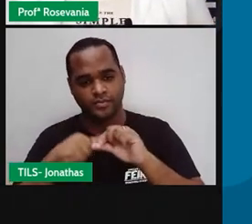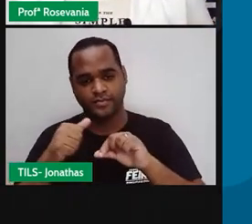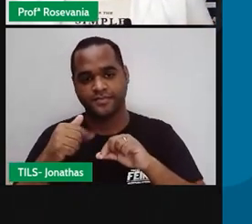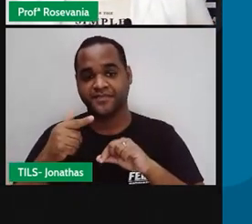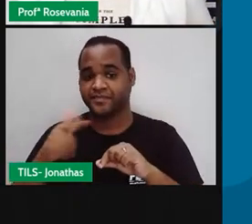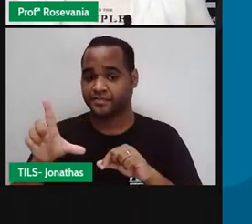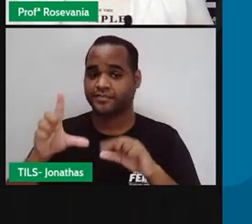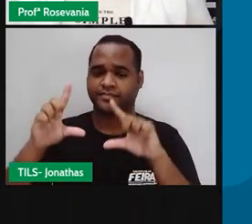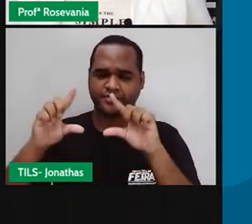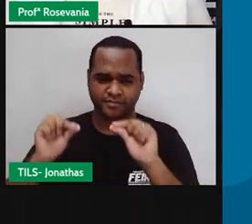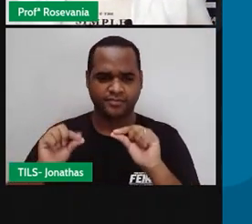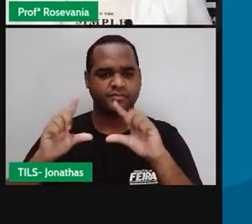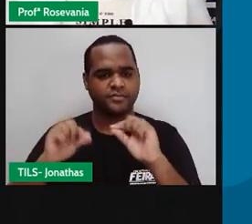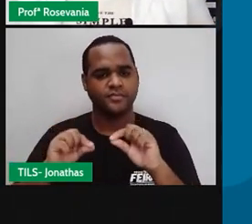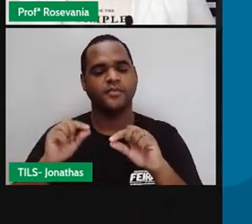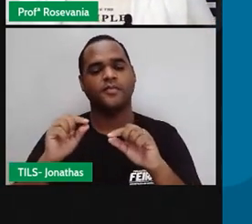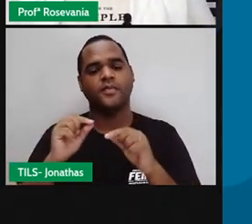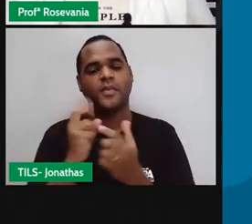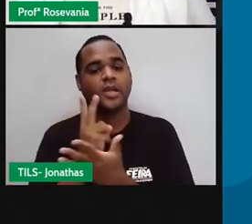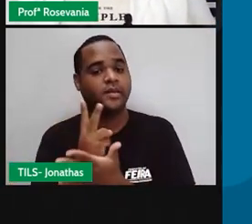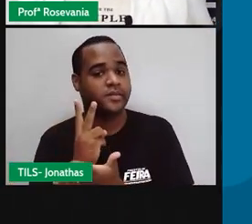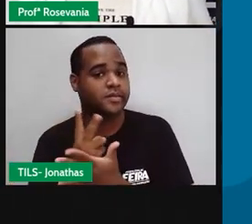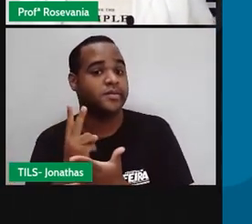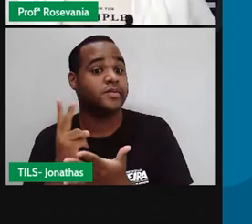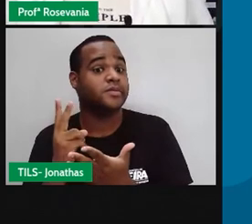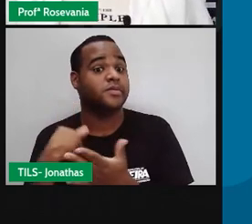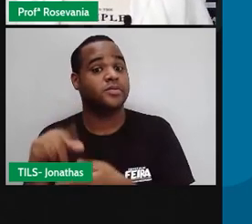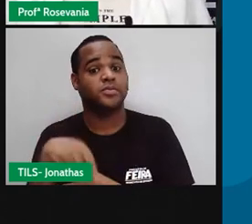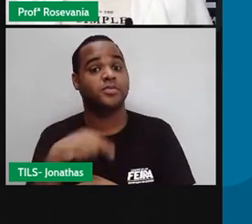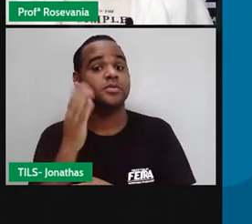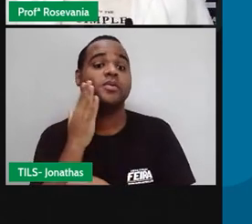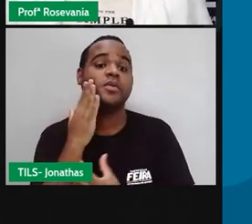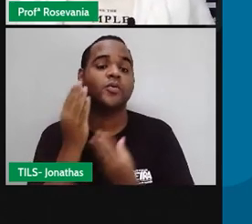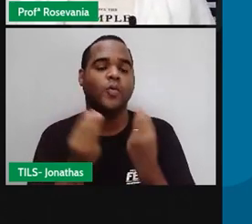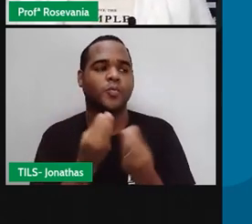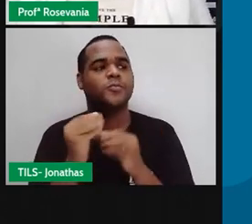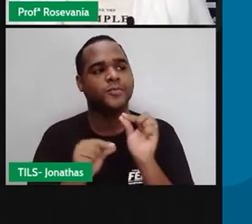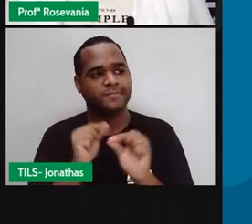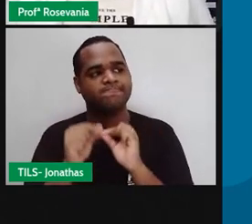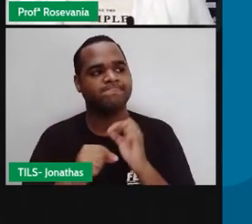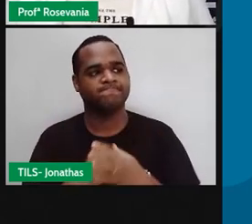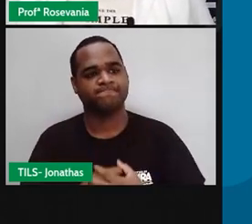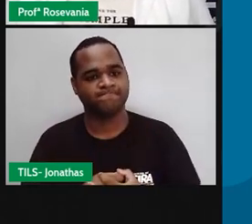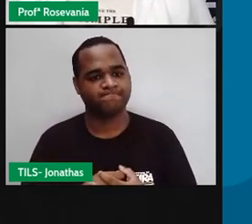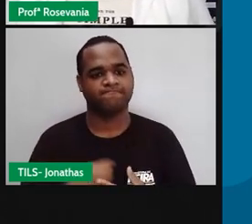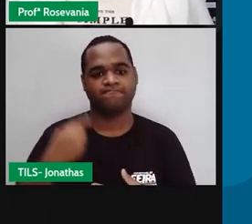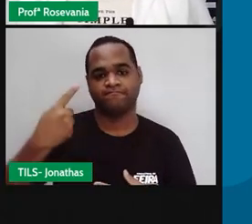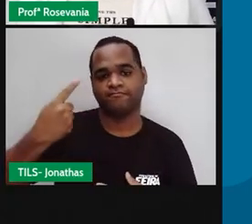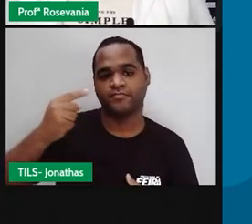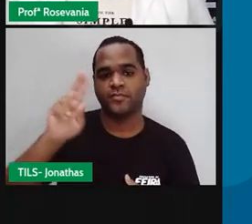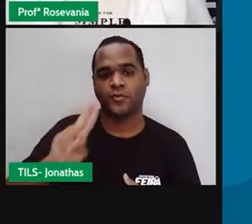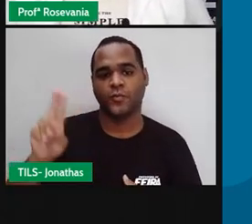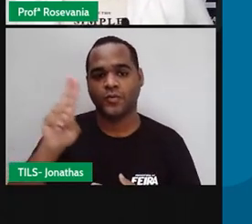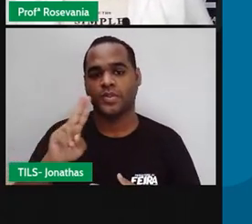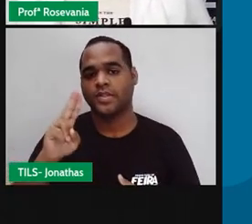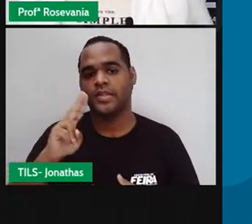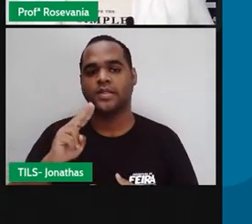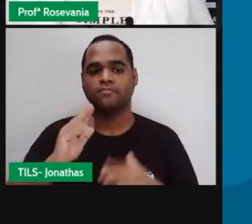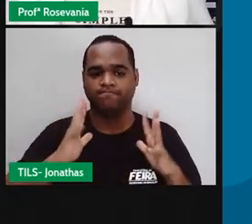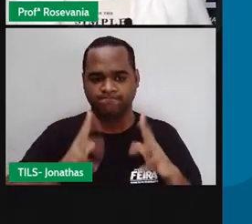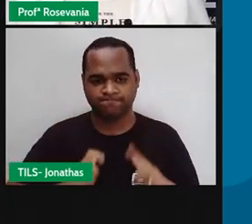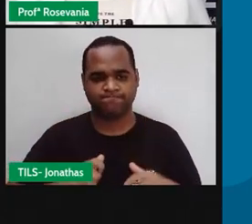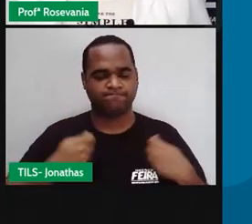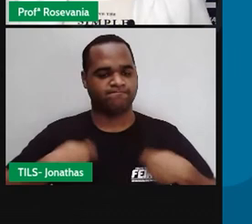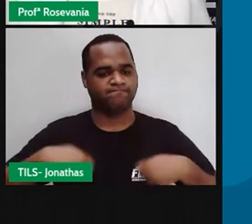equilíbrio ambiental, ele fica comprometido. Então, o a gente poderia fazer? O primeiro, uso de combustíveis mais limpos, né,